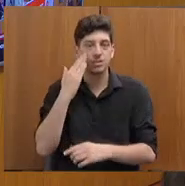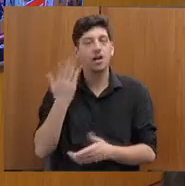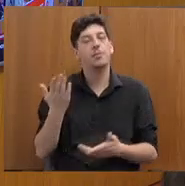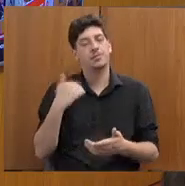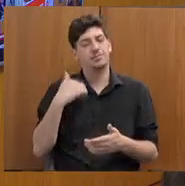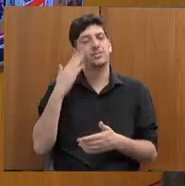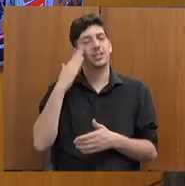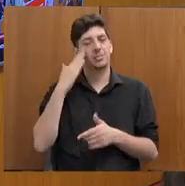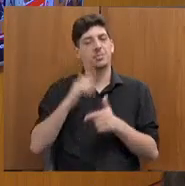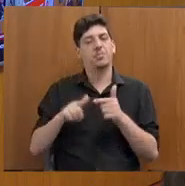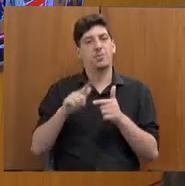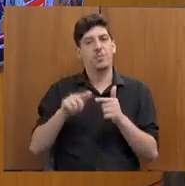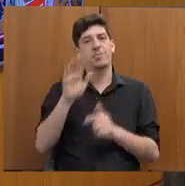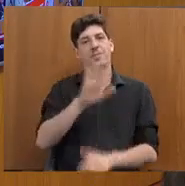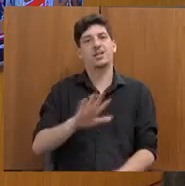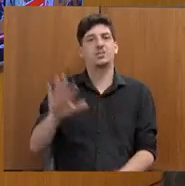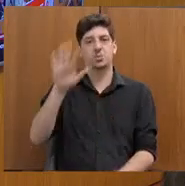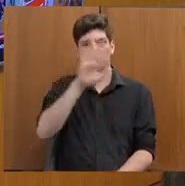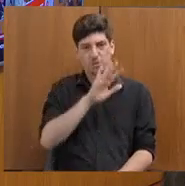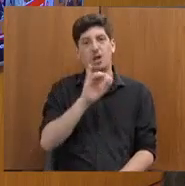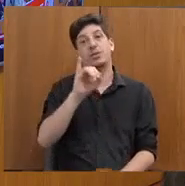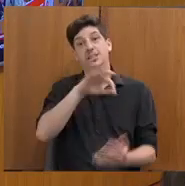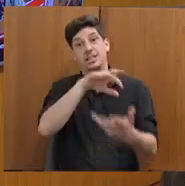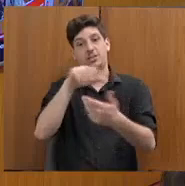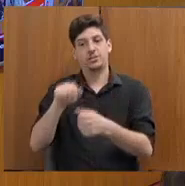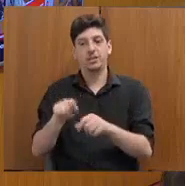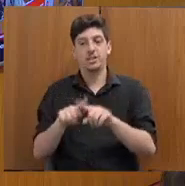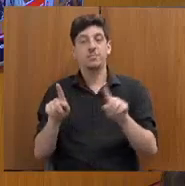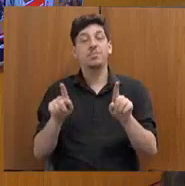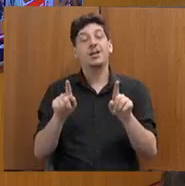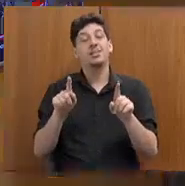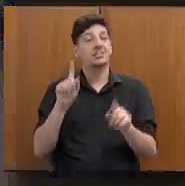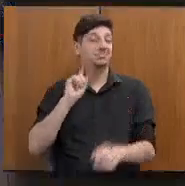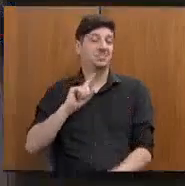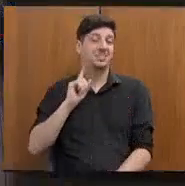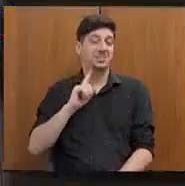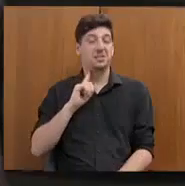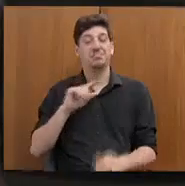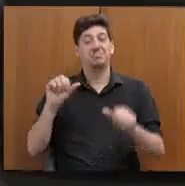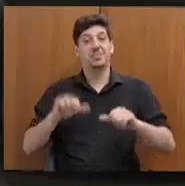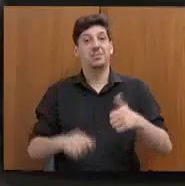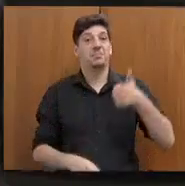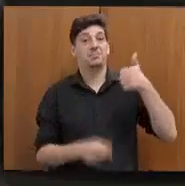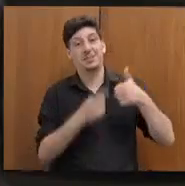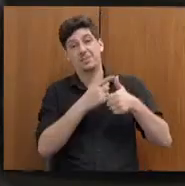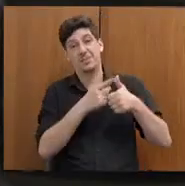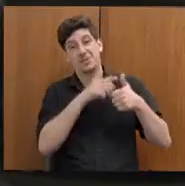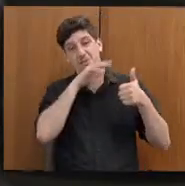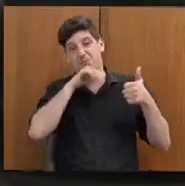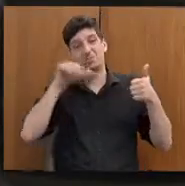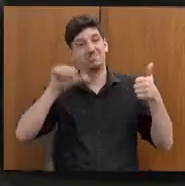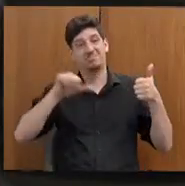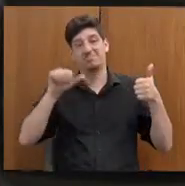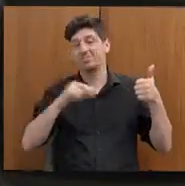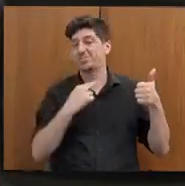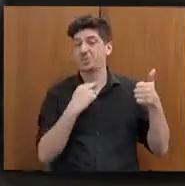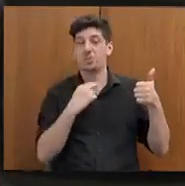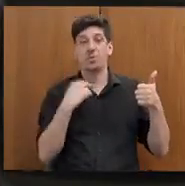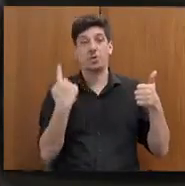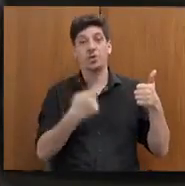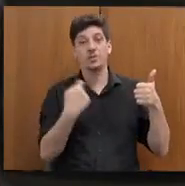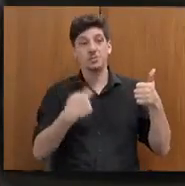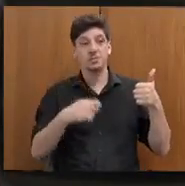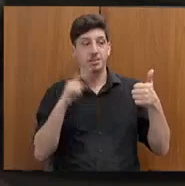internacional, e Minas Gerais, de fato, ocupa um lugar muito ruim, e eu creio que nós precisamos encarar essa questão.